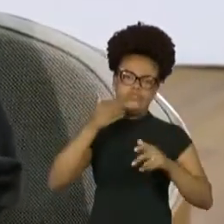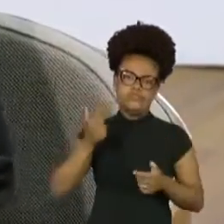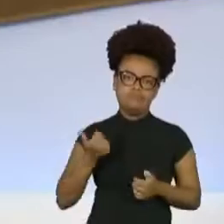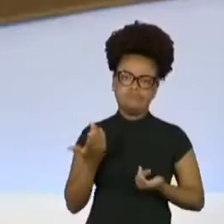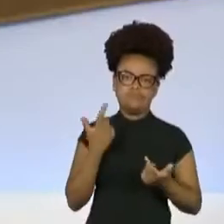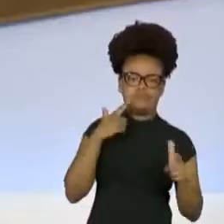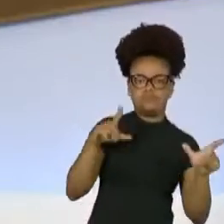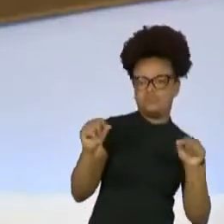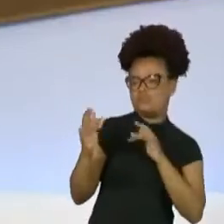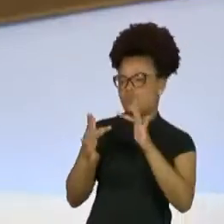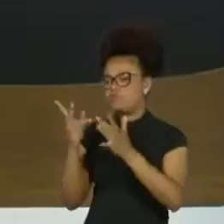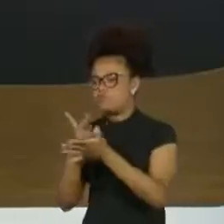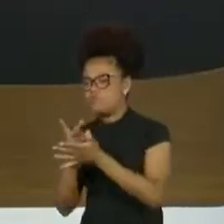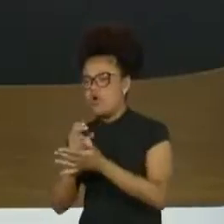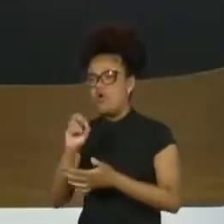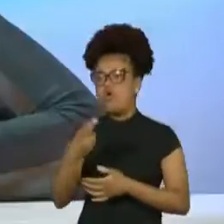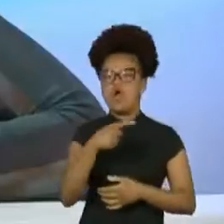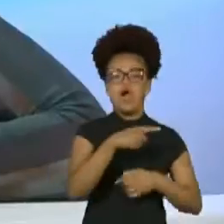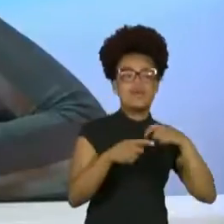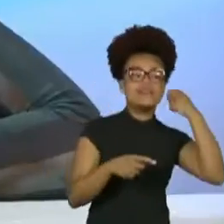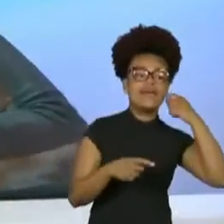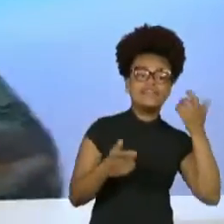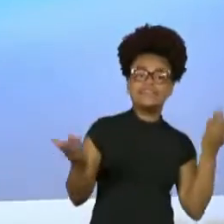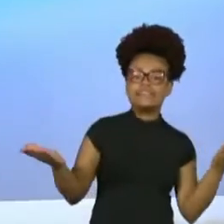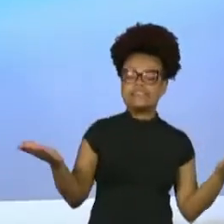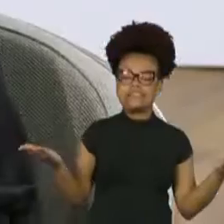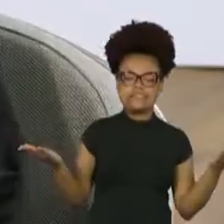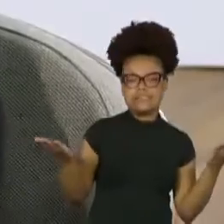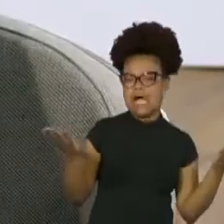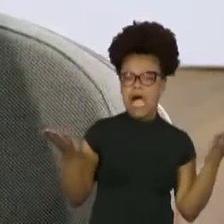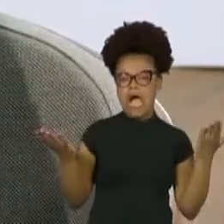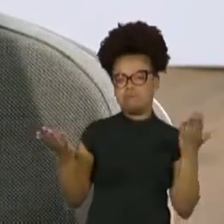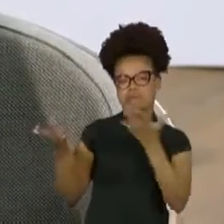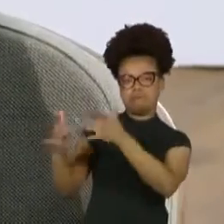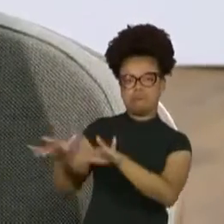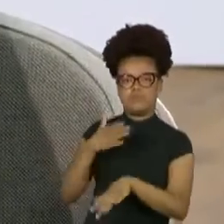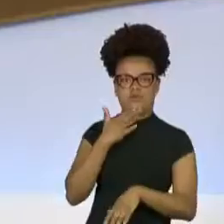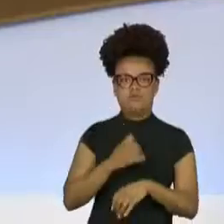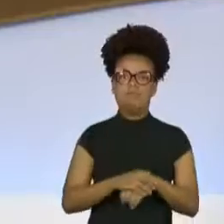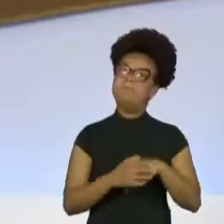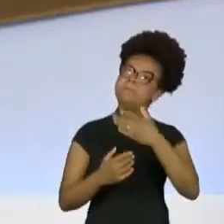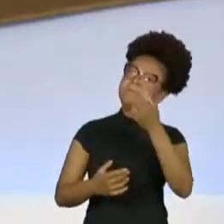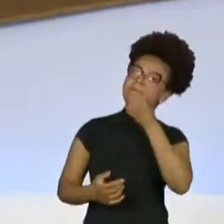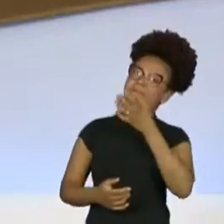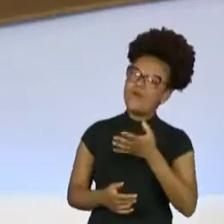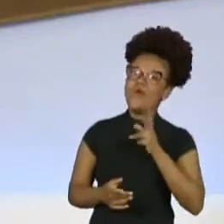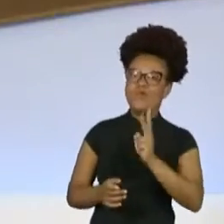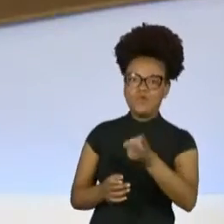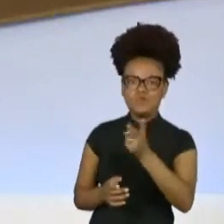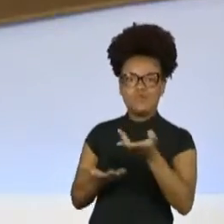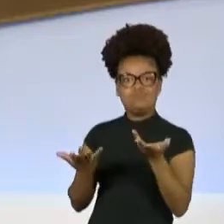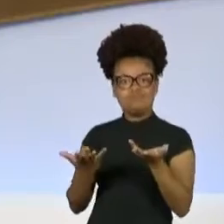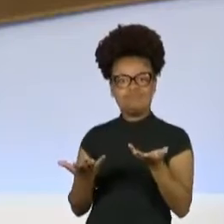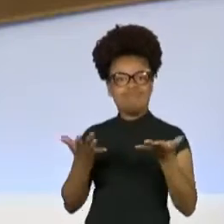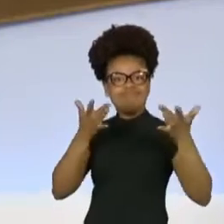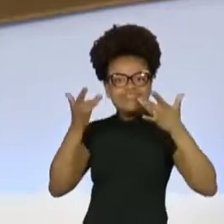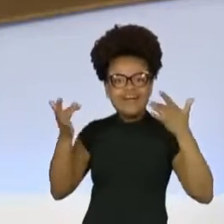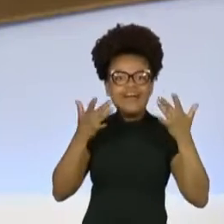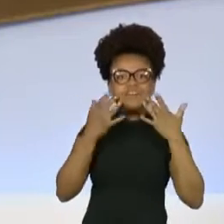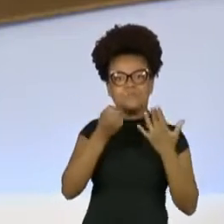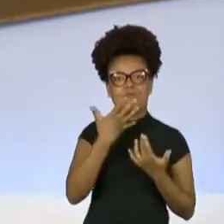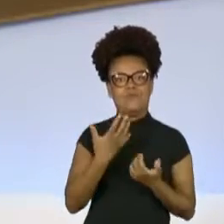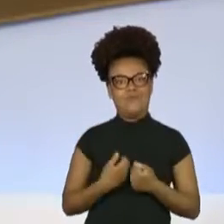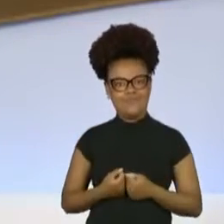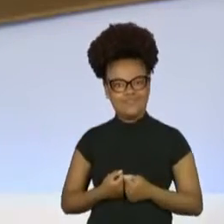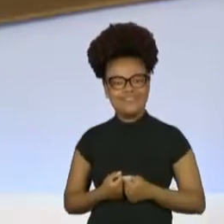E aí o noivo cansou, ainda bem, né. E você sempre muito firme e muito segura